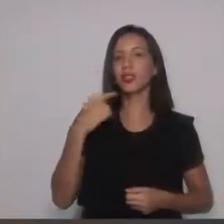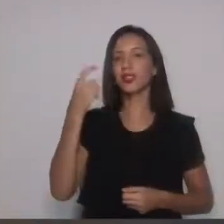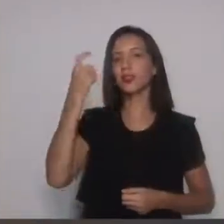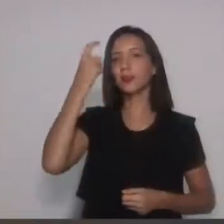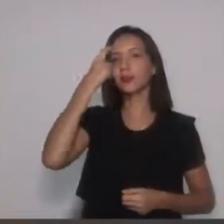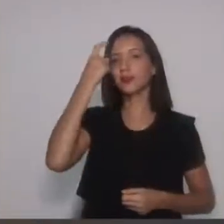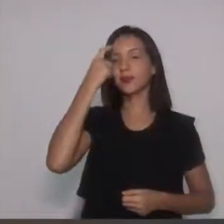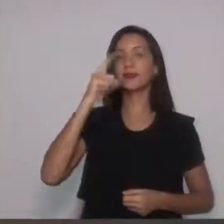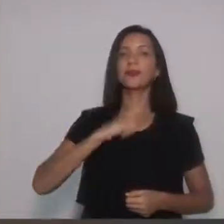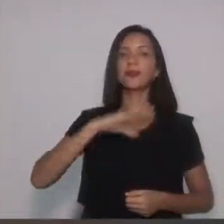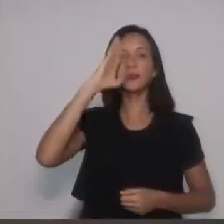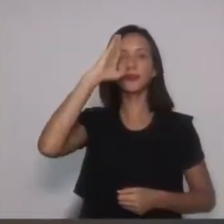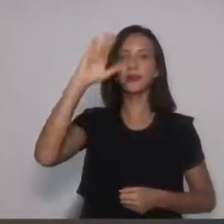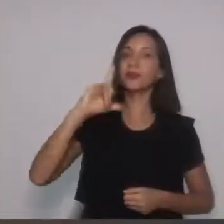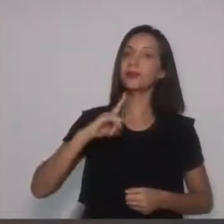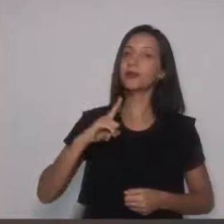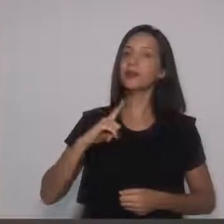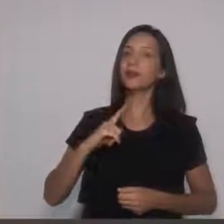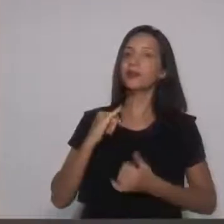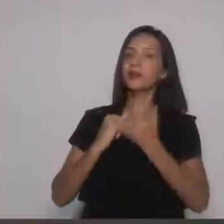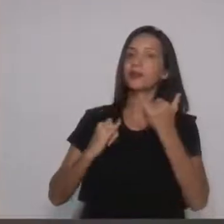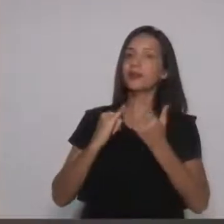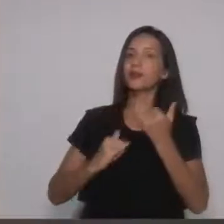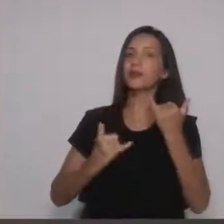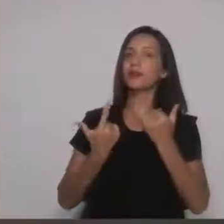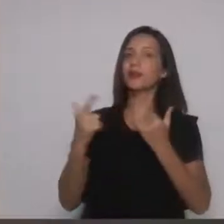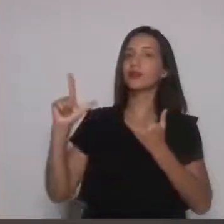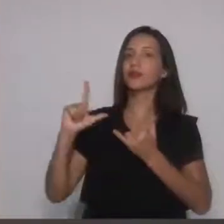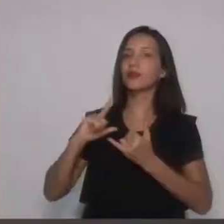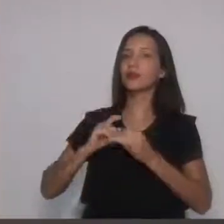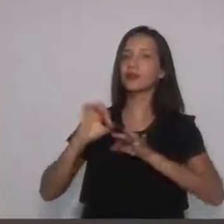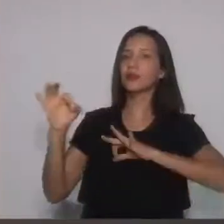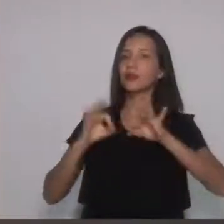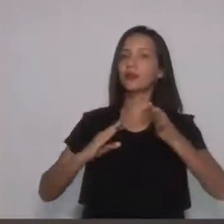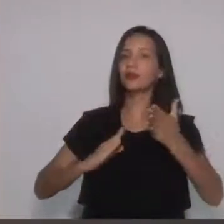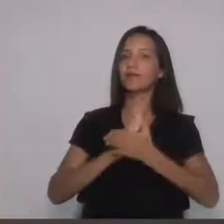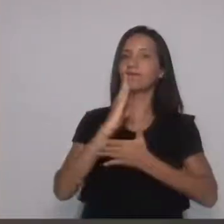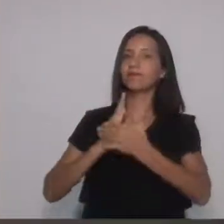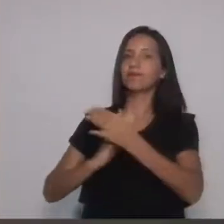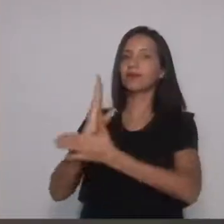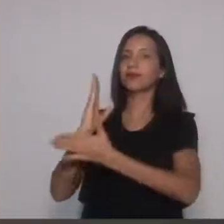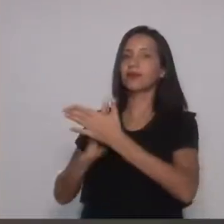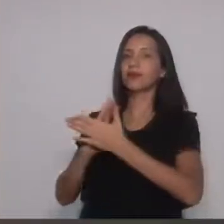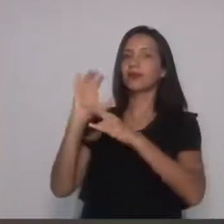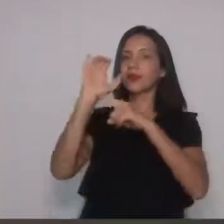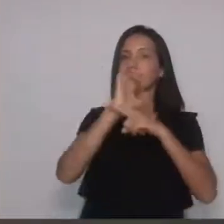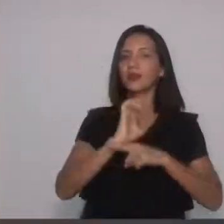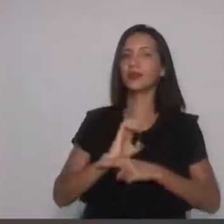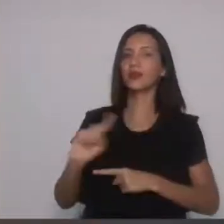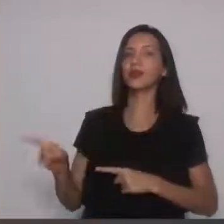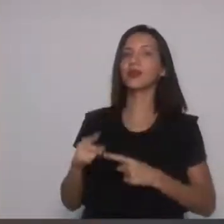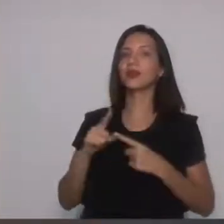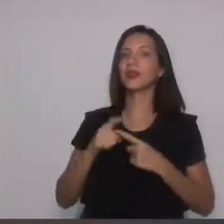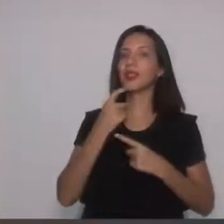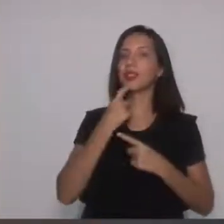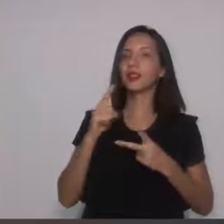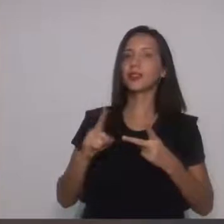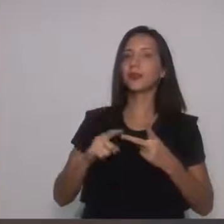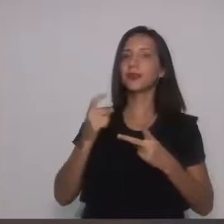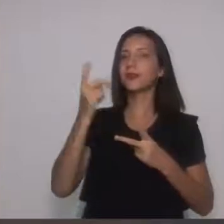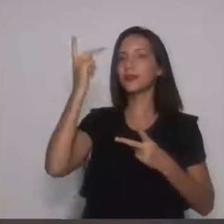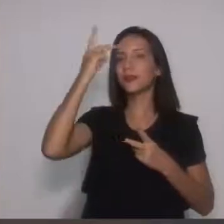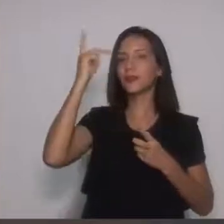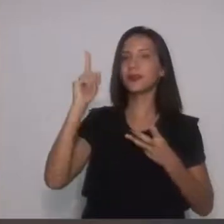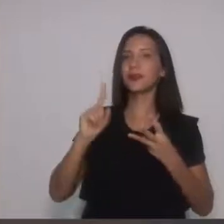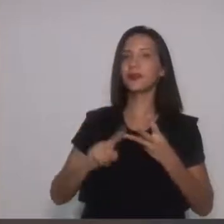Ressalto que o projeto semelhante já foi aprovado em diversas cidades e estados, dentre eles Campinas, São Paulo, Goiânia, Belo